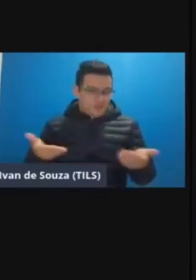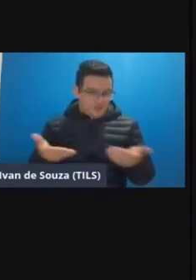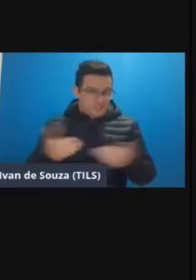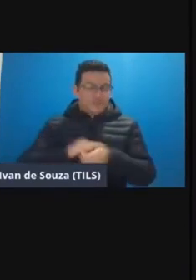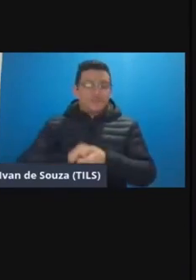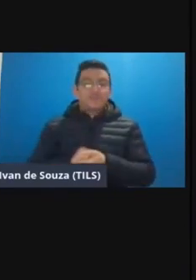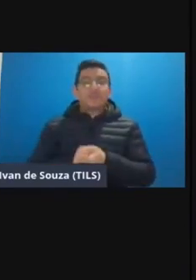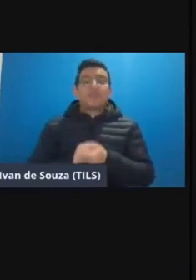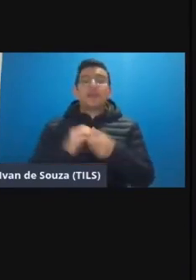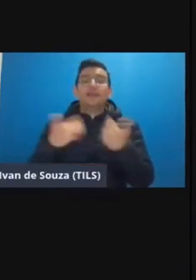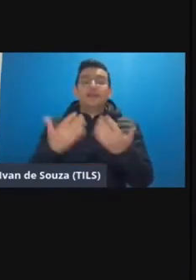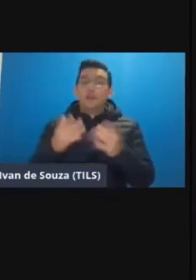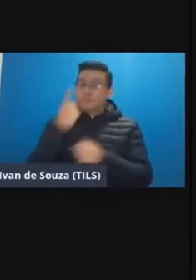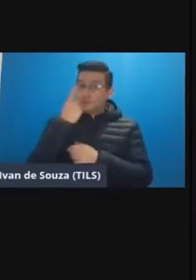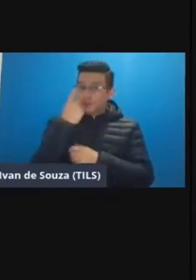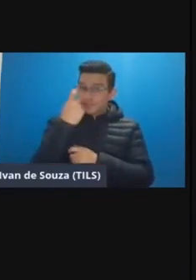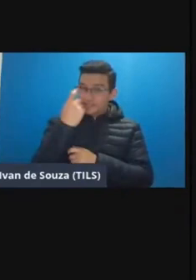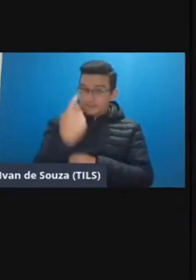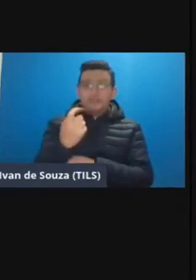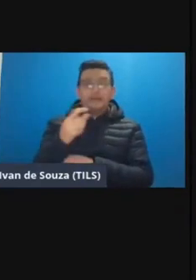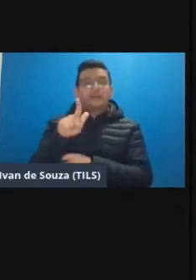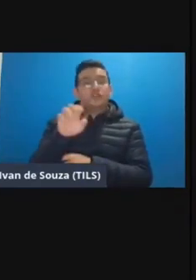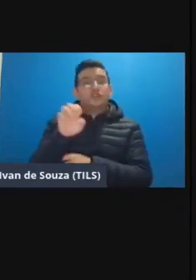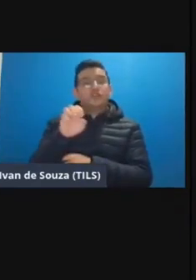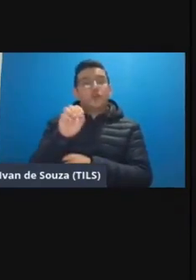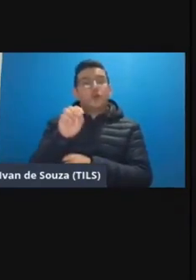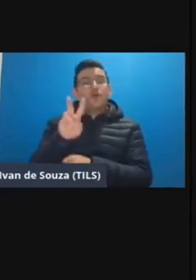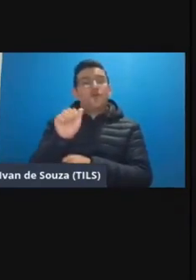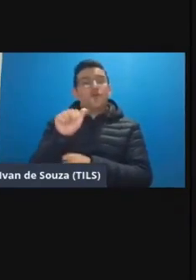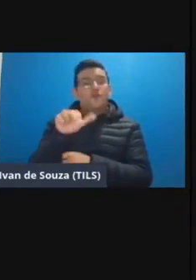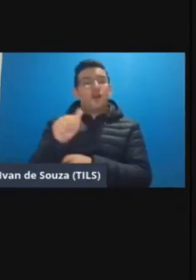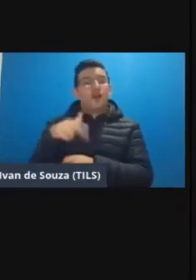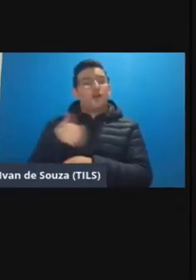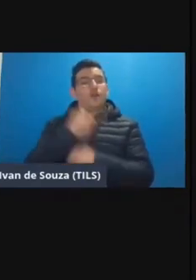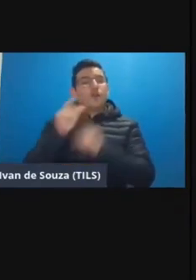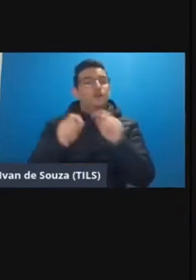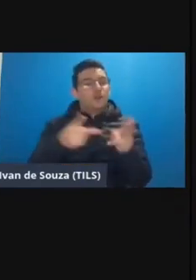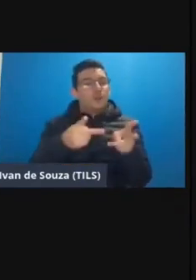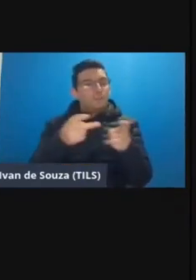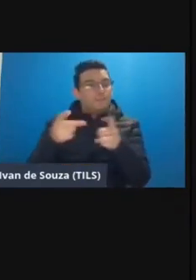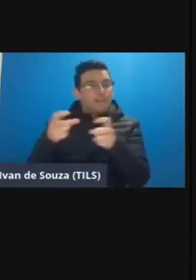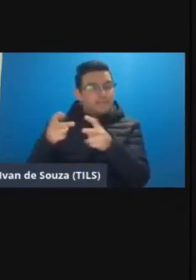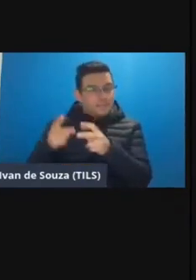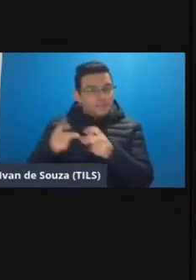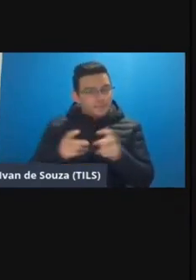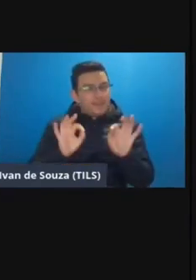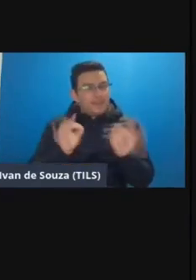é muito interessante Giovanna a gente é perceber né